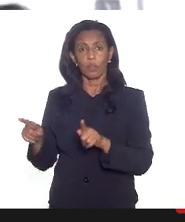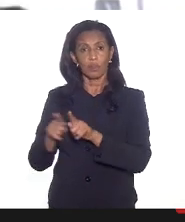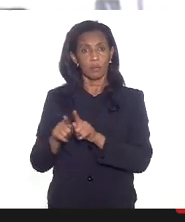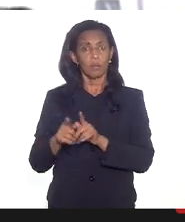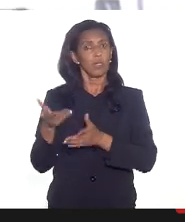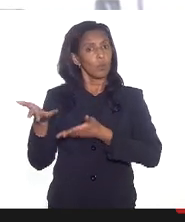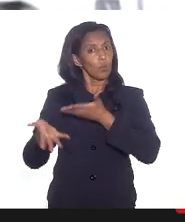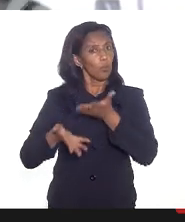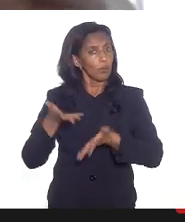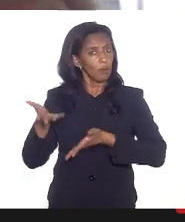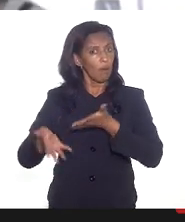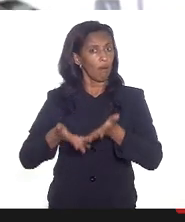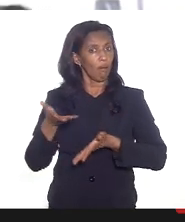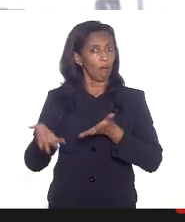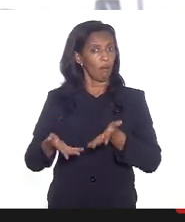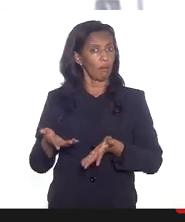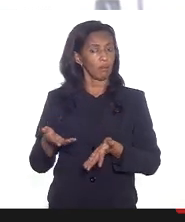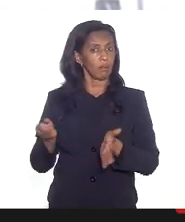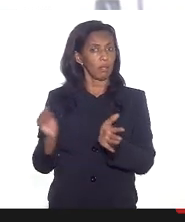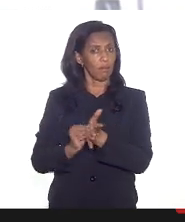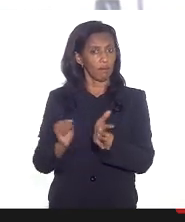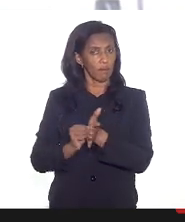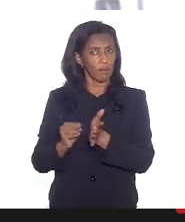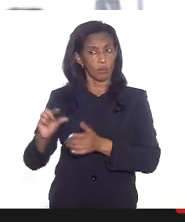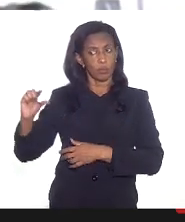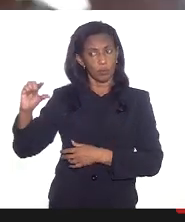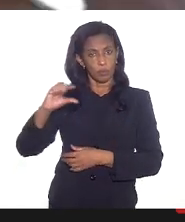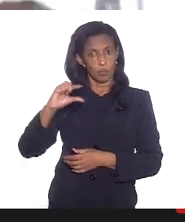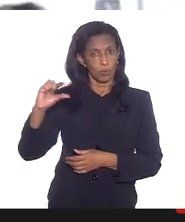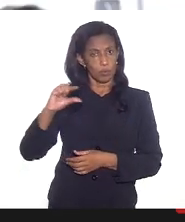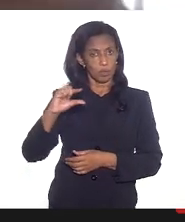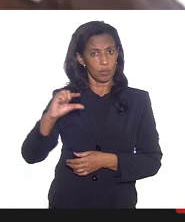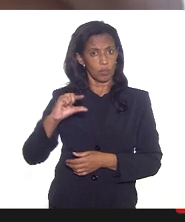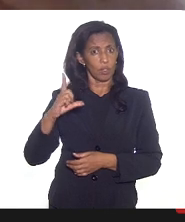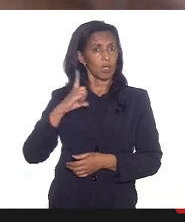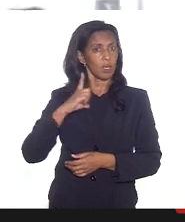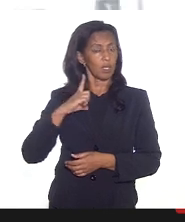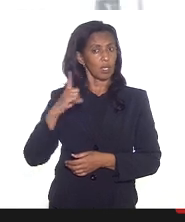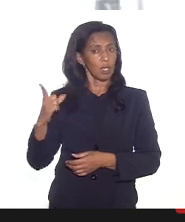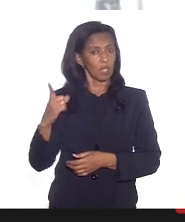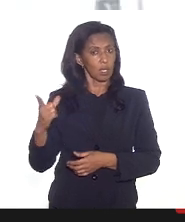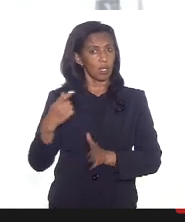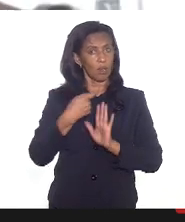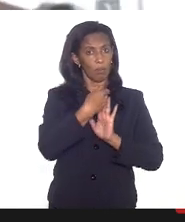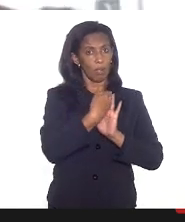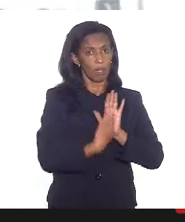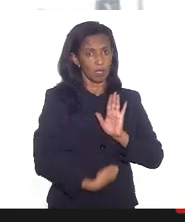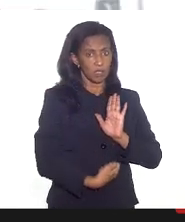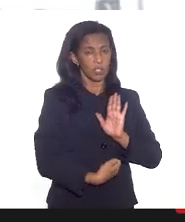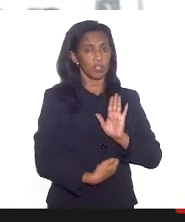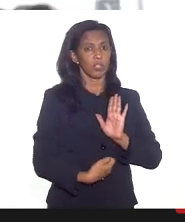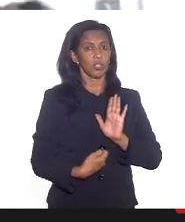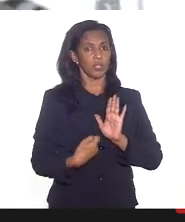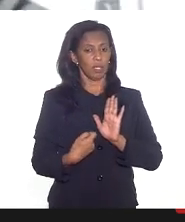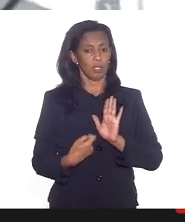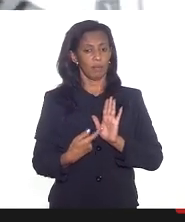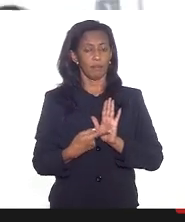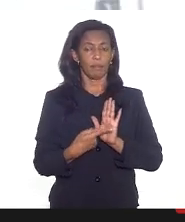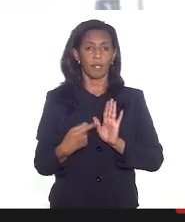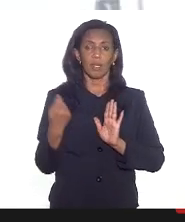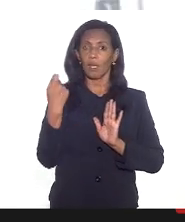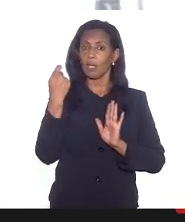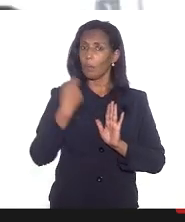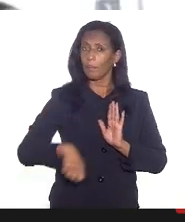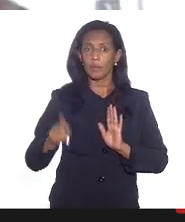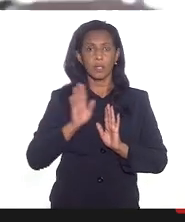tomar o cuidado de que na ausência do imunizante que haja essa listagem uma busca ativa por essa gestante para que ela